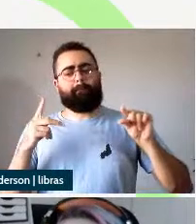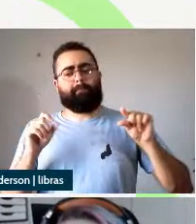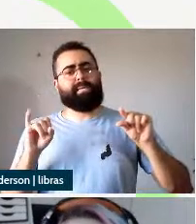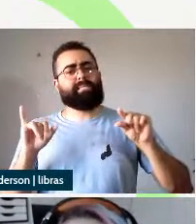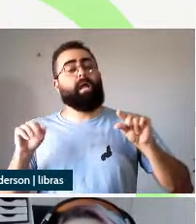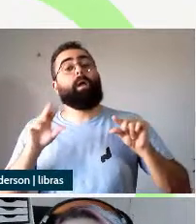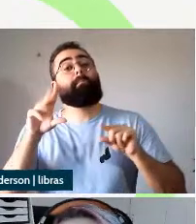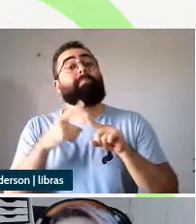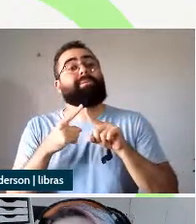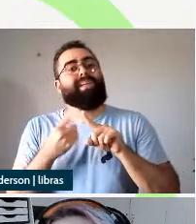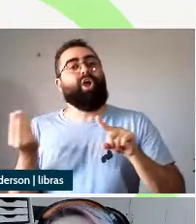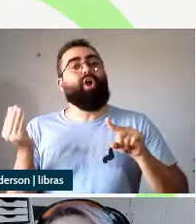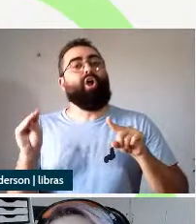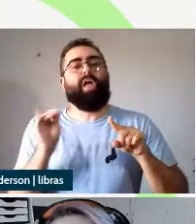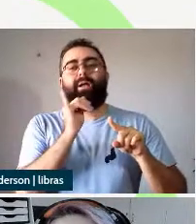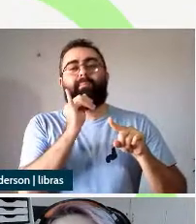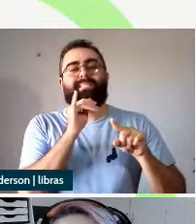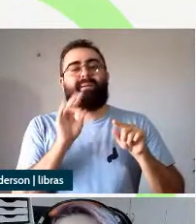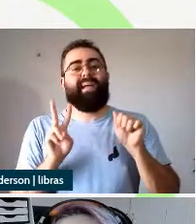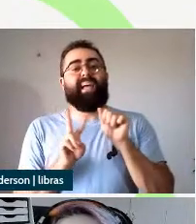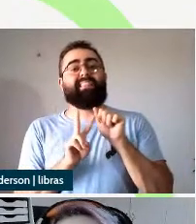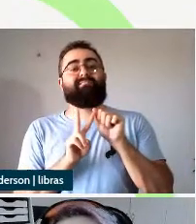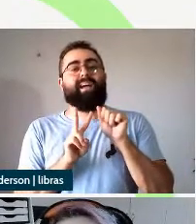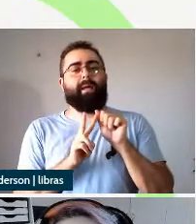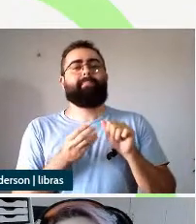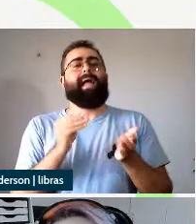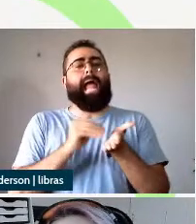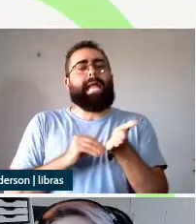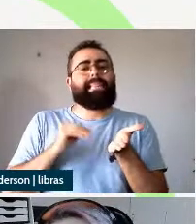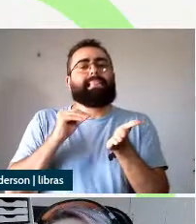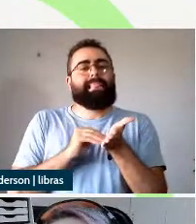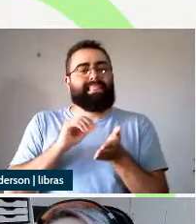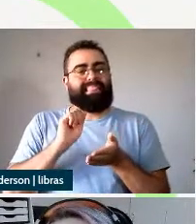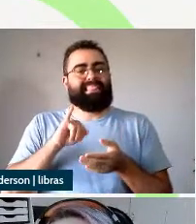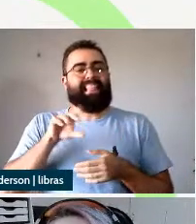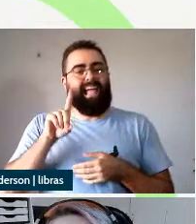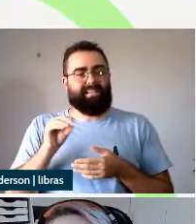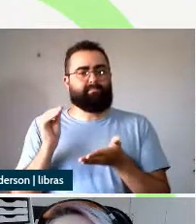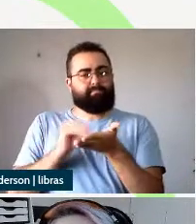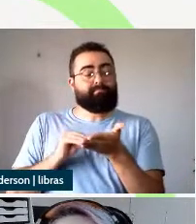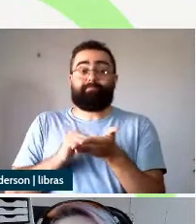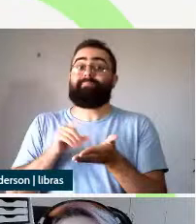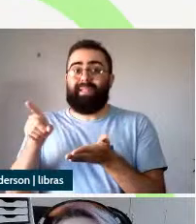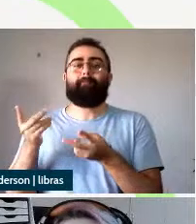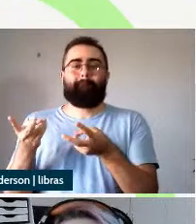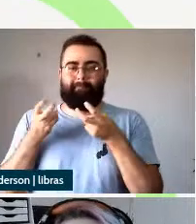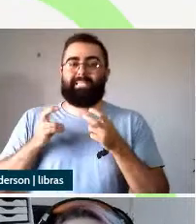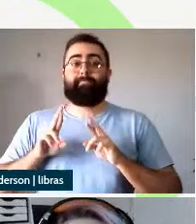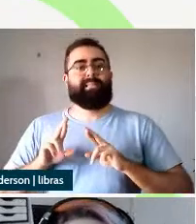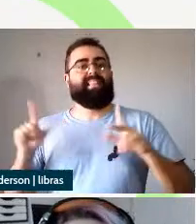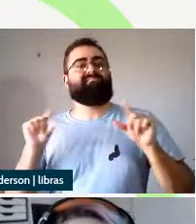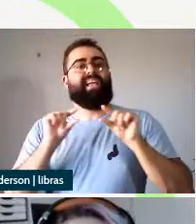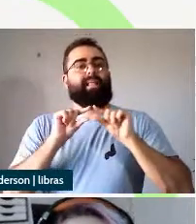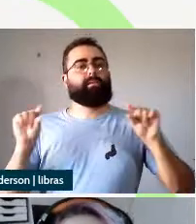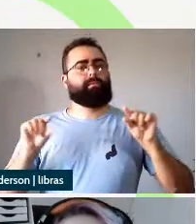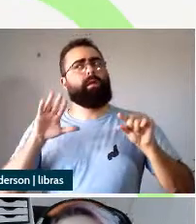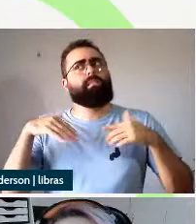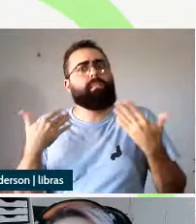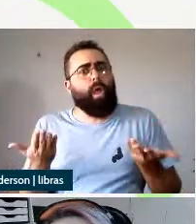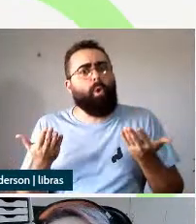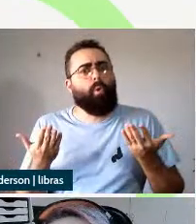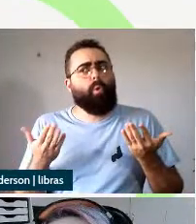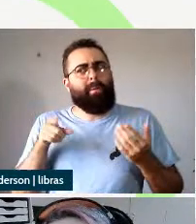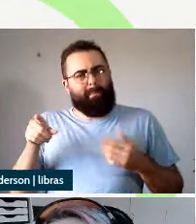do adverbio ainda então ela percebe essa distinção e separa as passivas adjetivas em duas